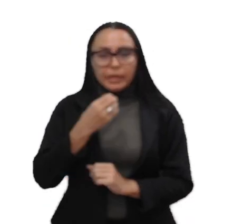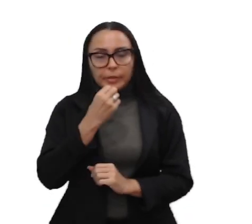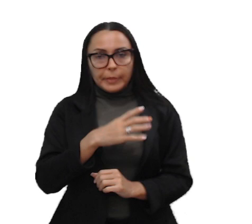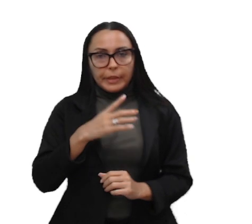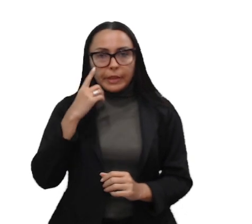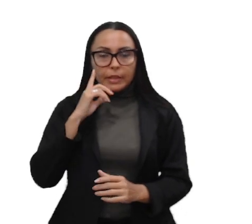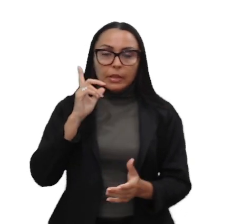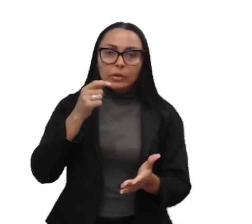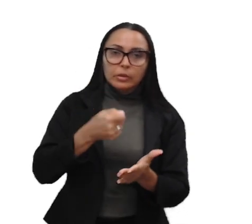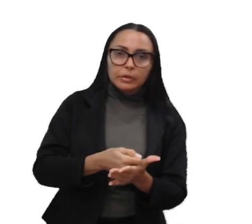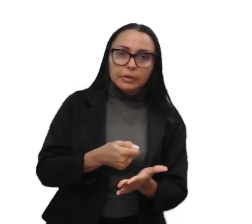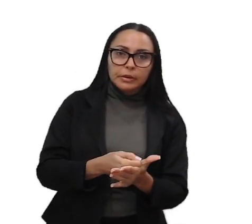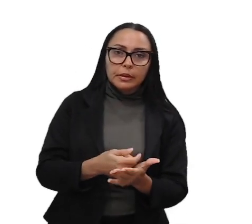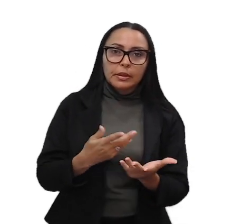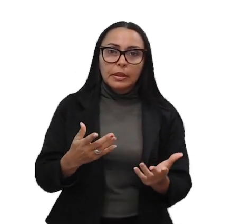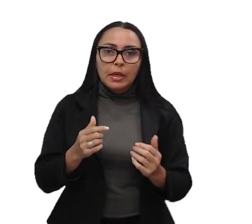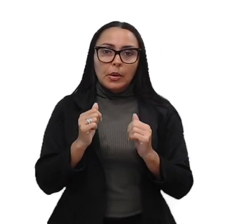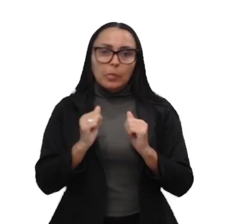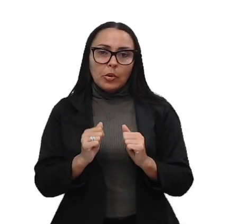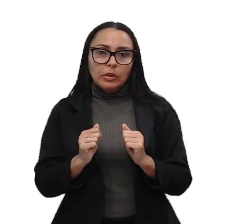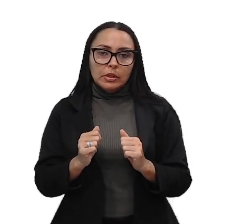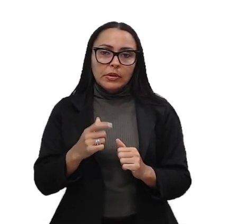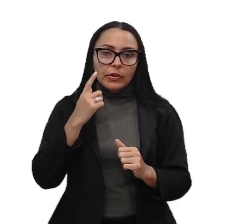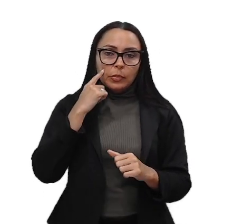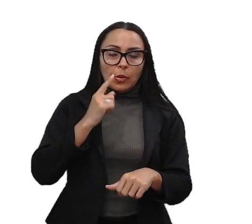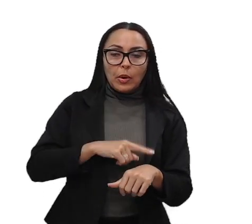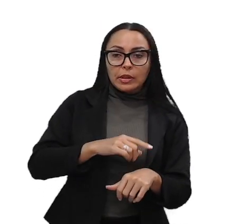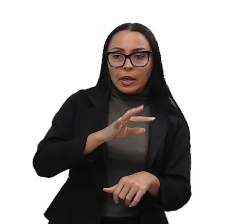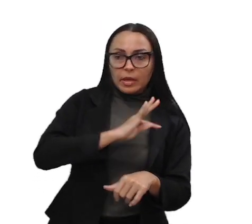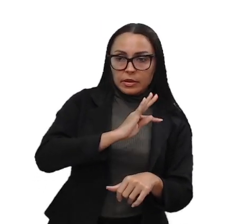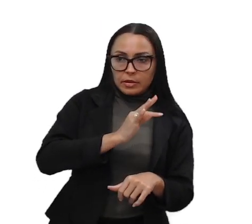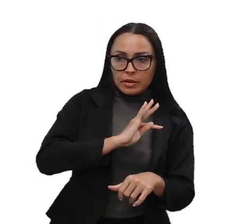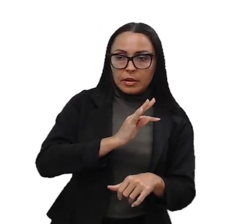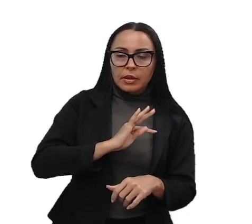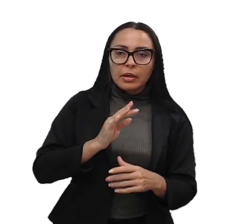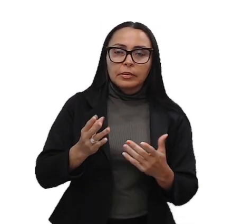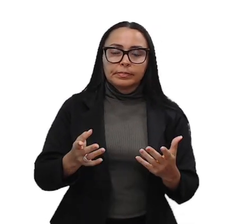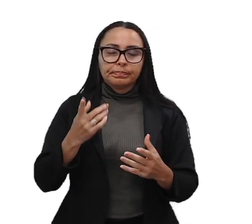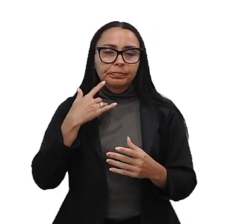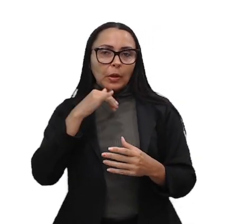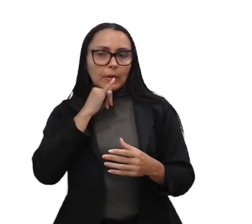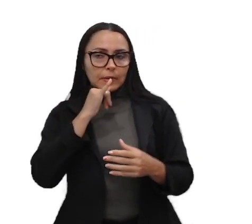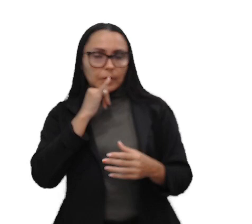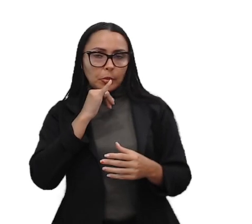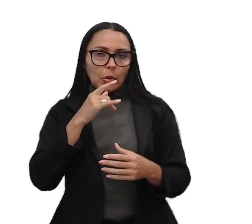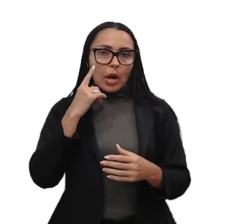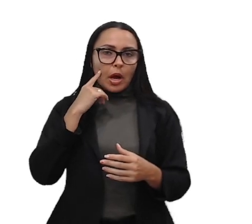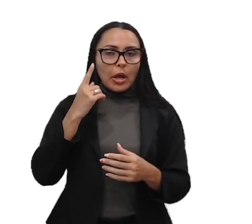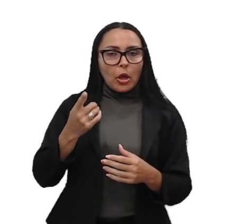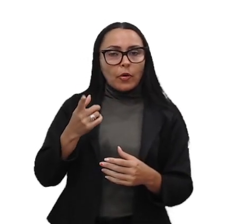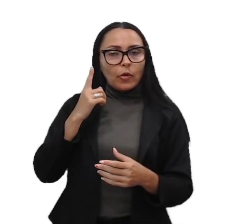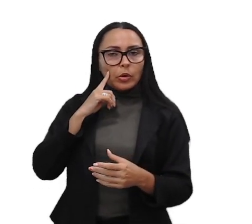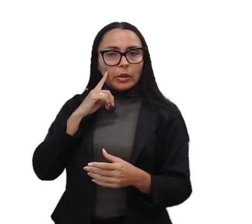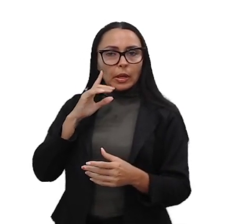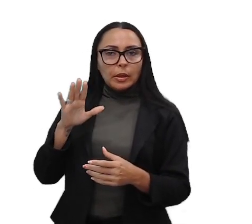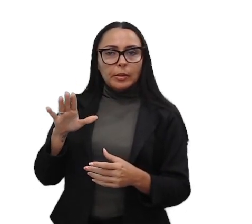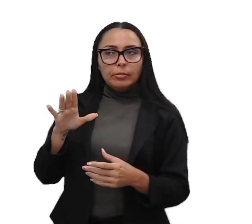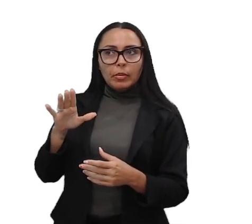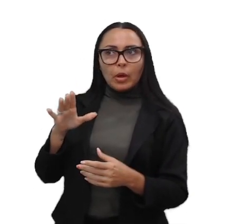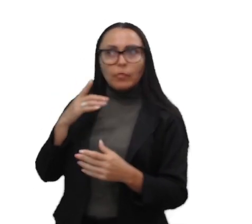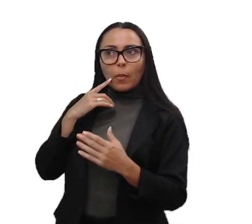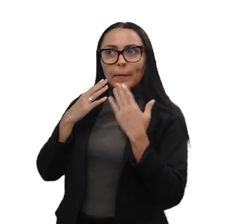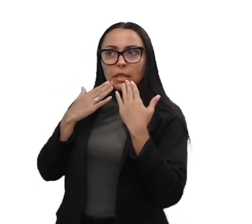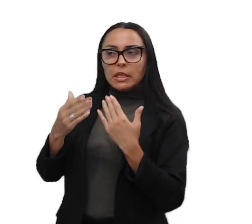cobrança pode ser feita por uma hora técnica, tá? A gente vai dizer, vamos supor, eu vou estar cobrando R$100 a